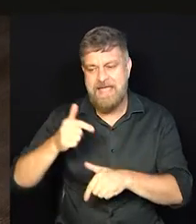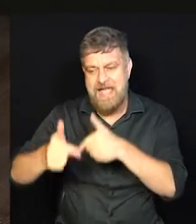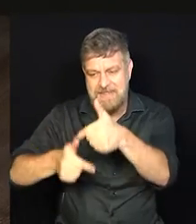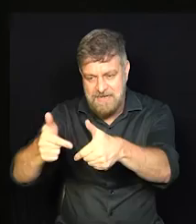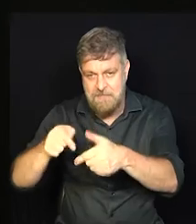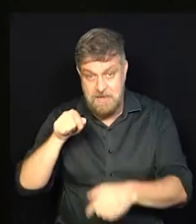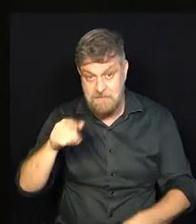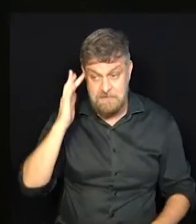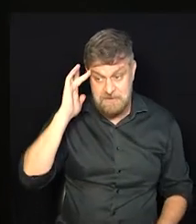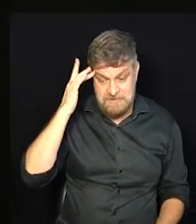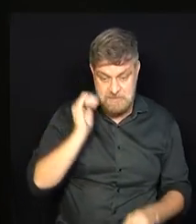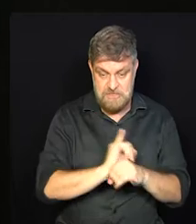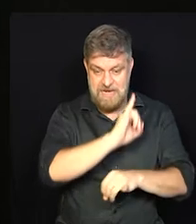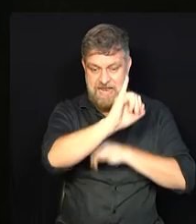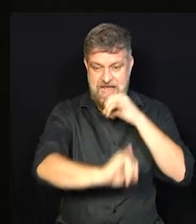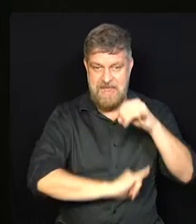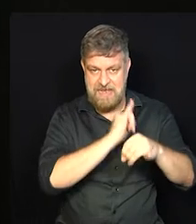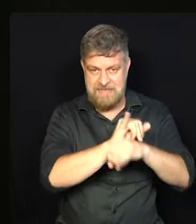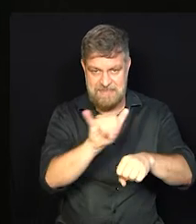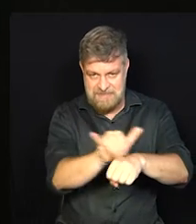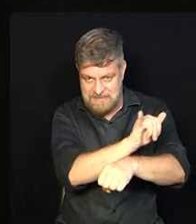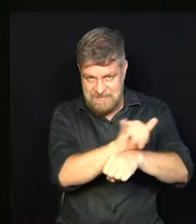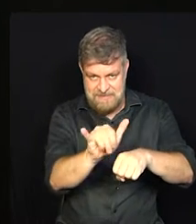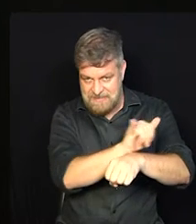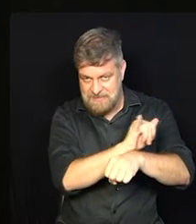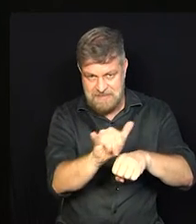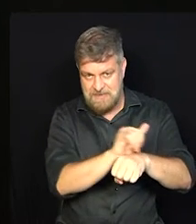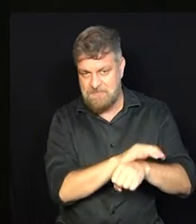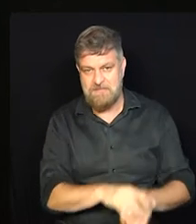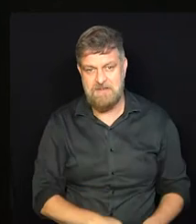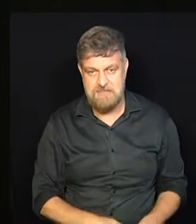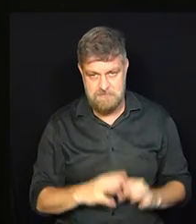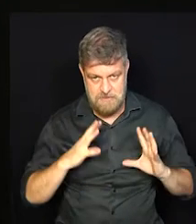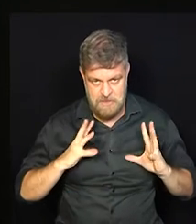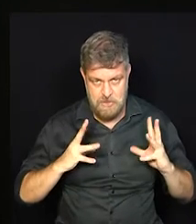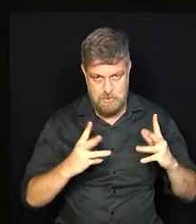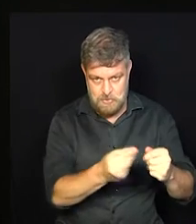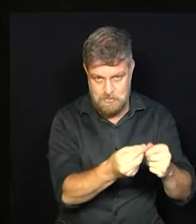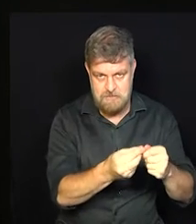você acha que a internet ela é uma importante ferramenta para qualquer negócio?